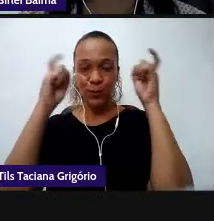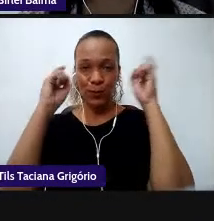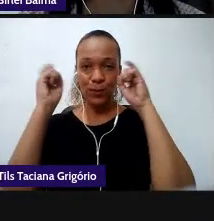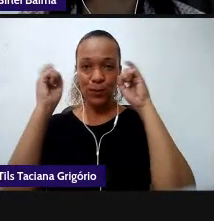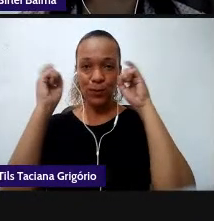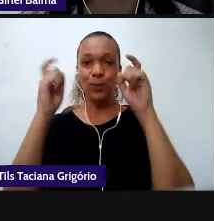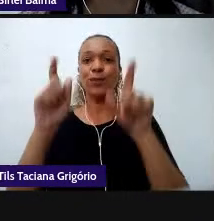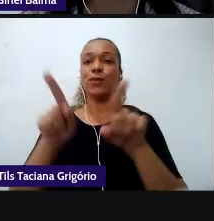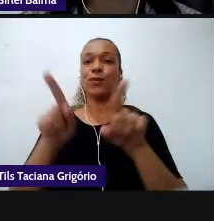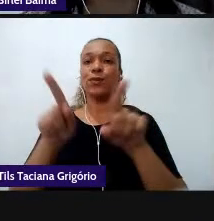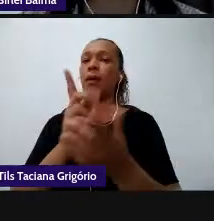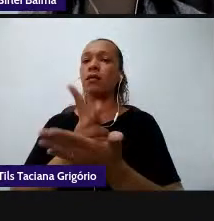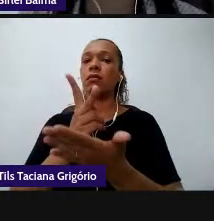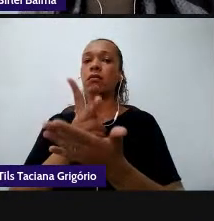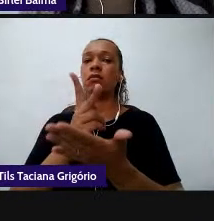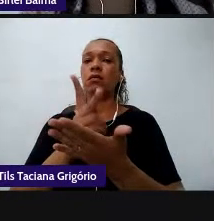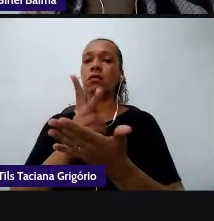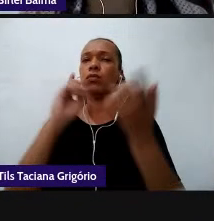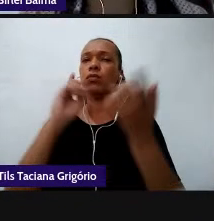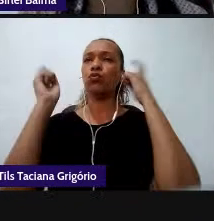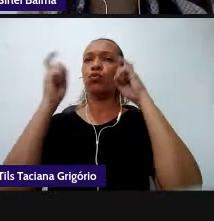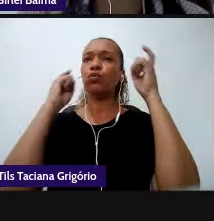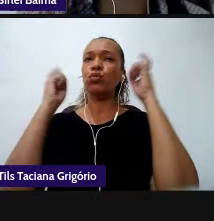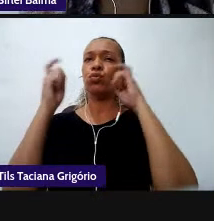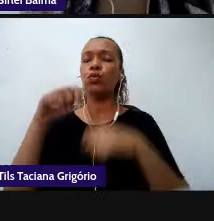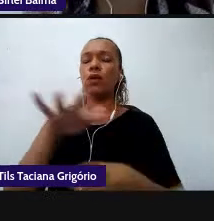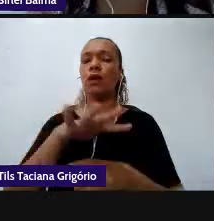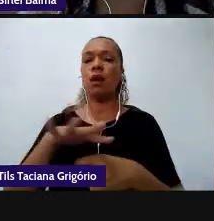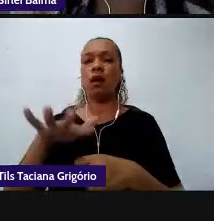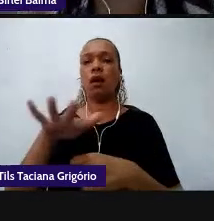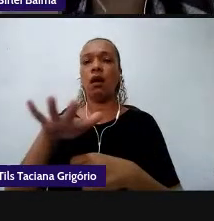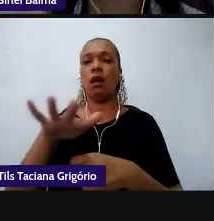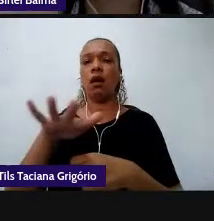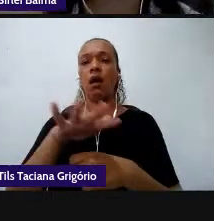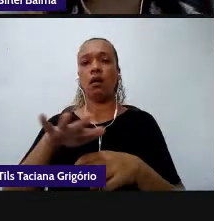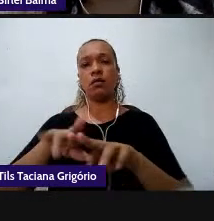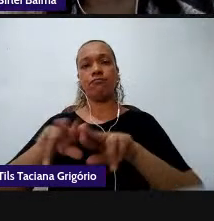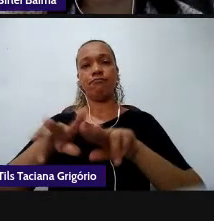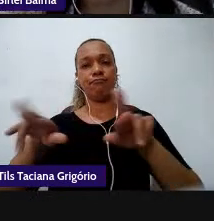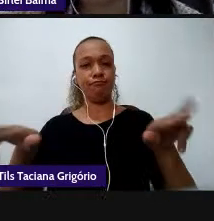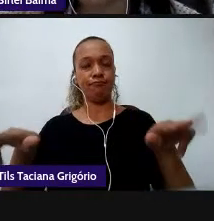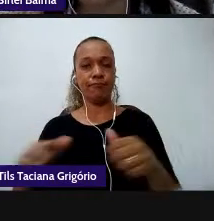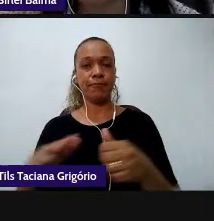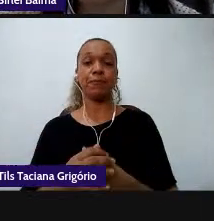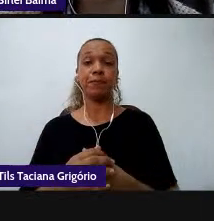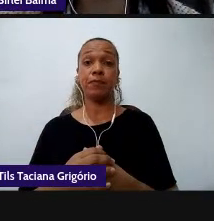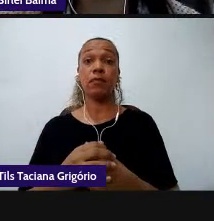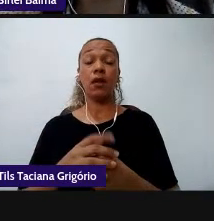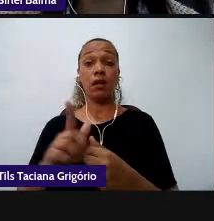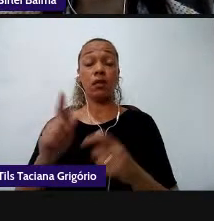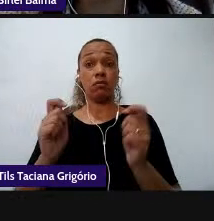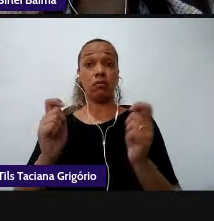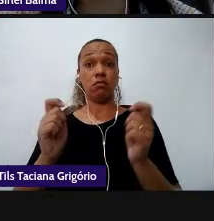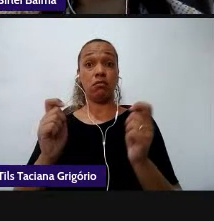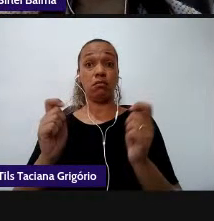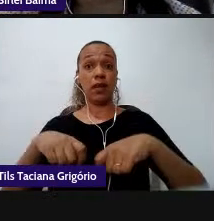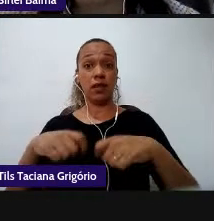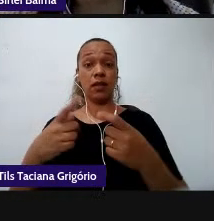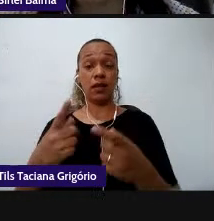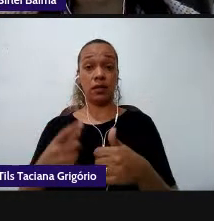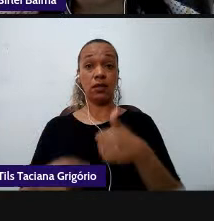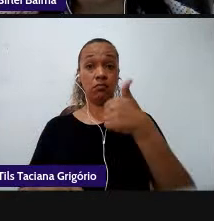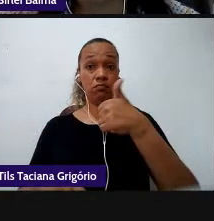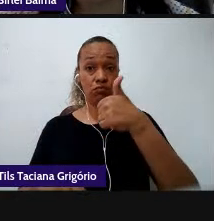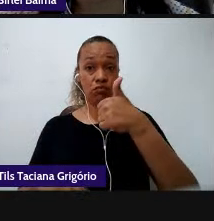discursos que estão nos diferentes campos de atuação e nas diversas línguas então essa competência que é a competência 1 a gente